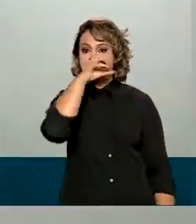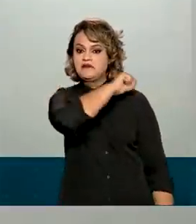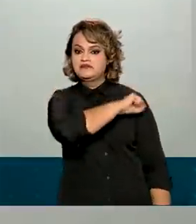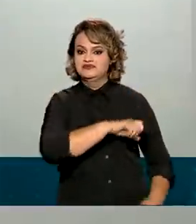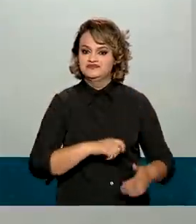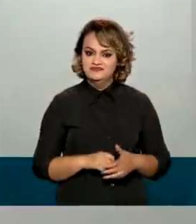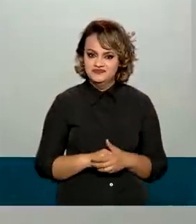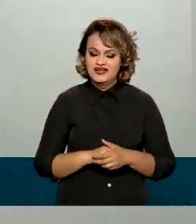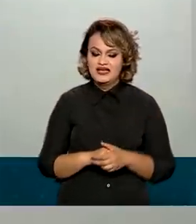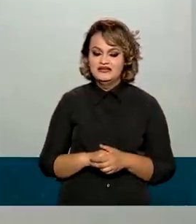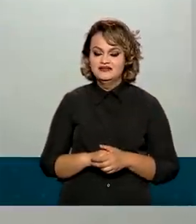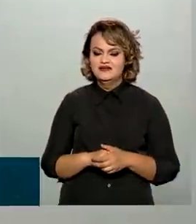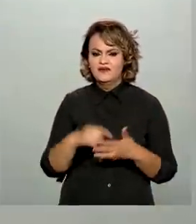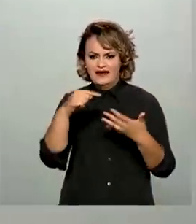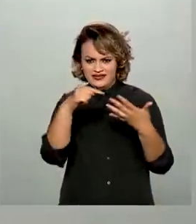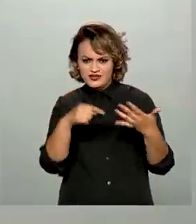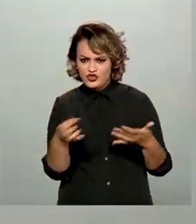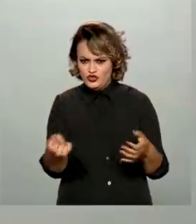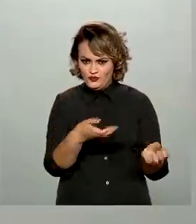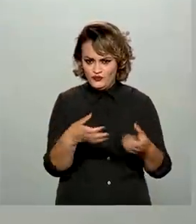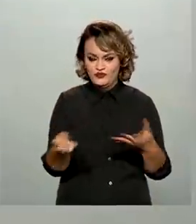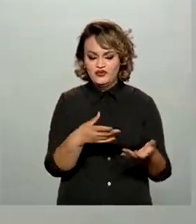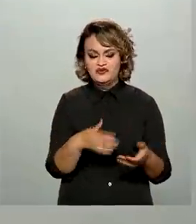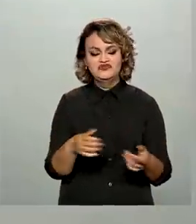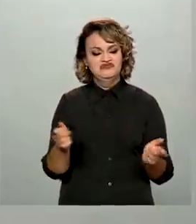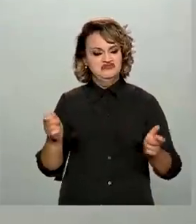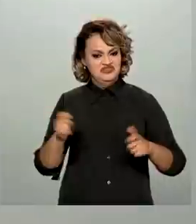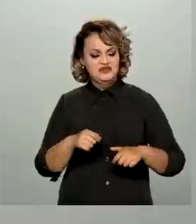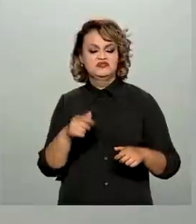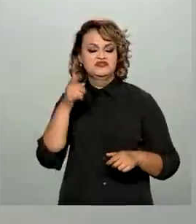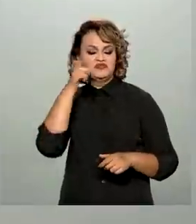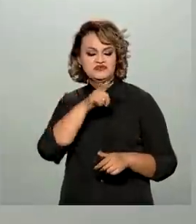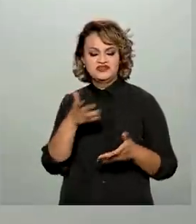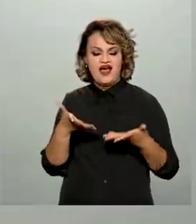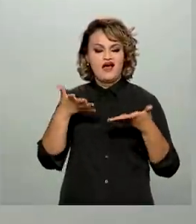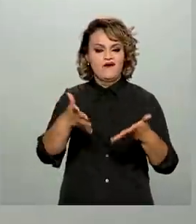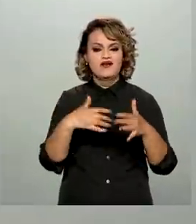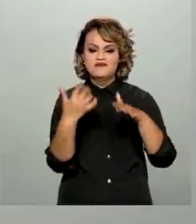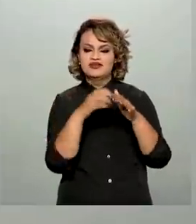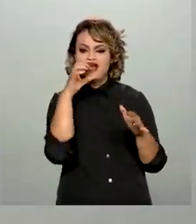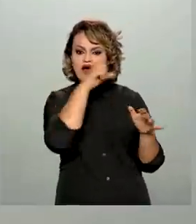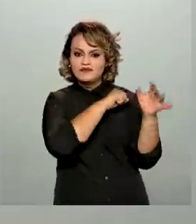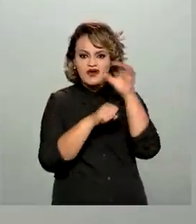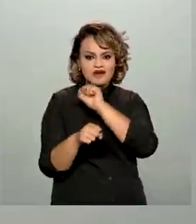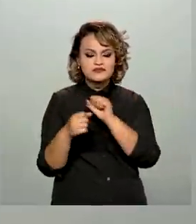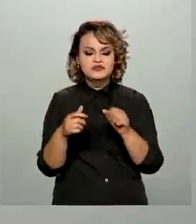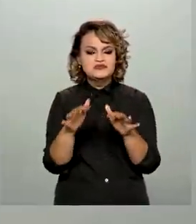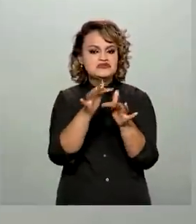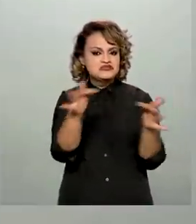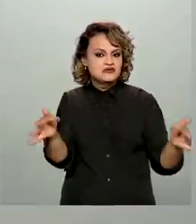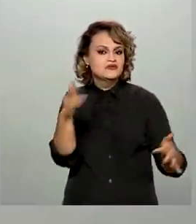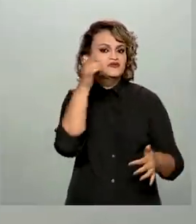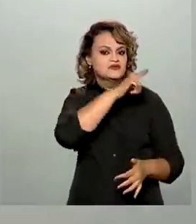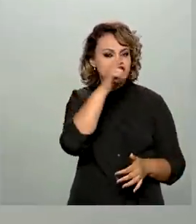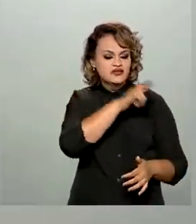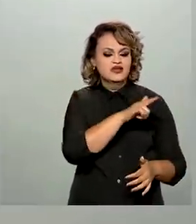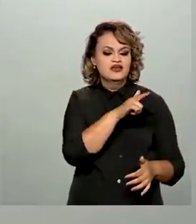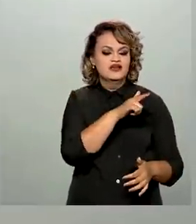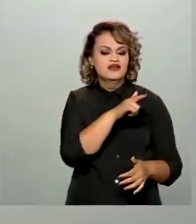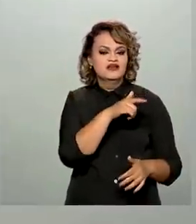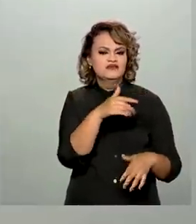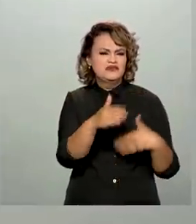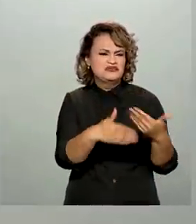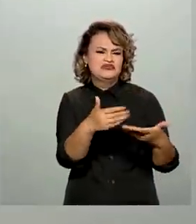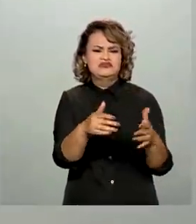medidas permitiram que nós chegássemos aqui hoje com um processo de abertura de empresas mais ágil, simplificado, com menos